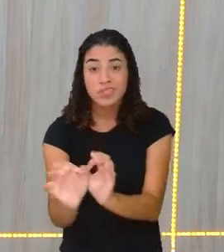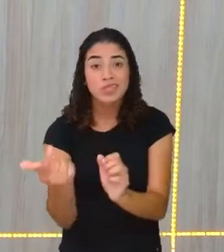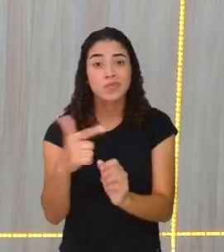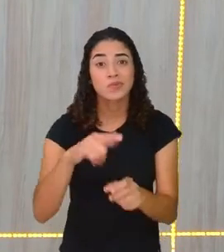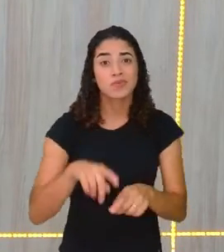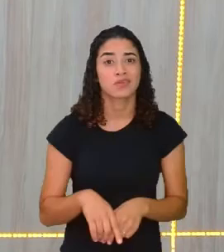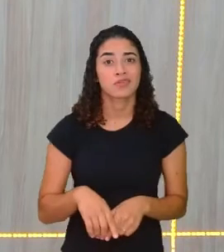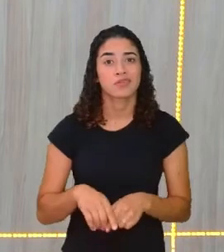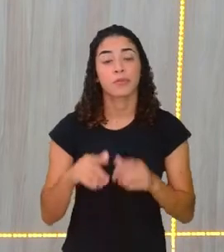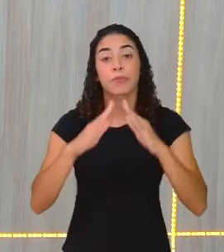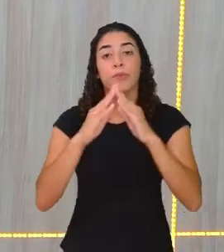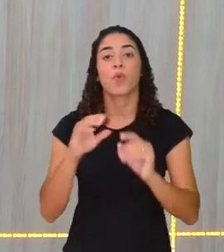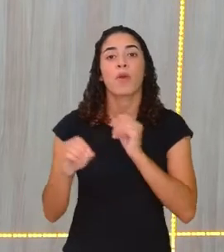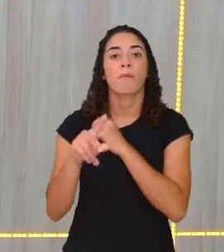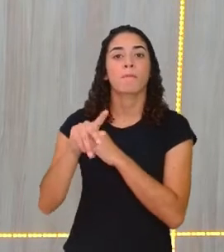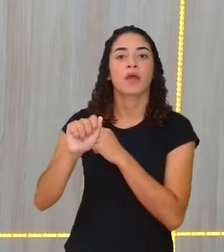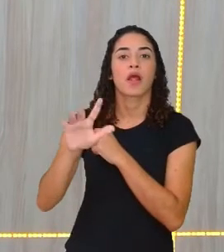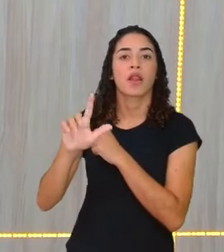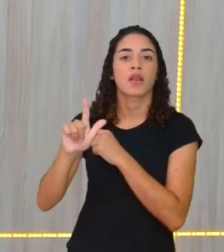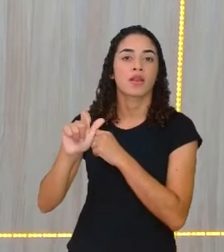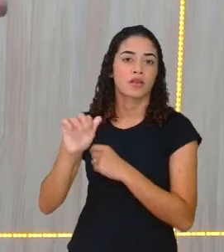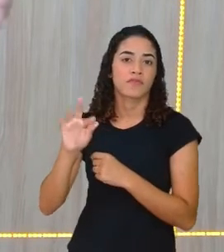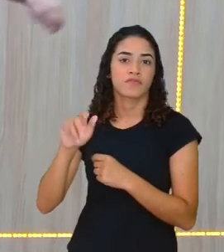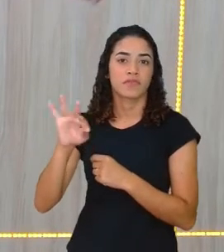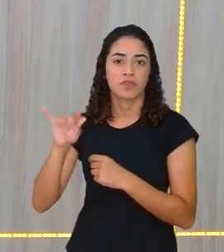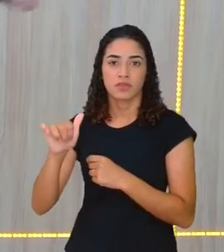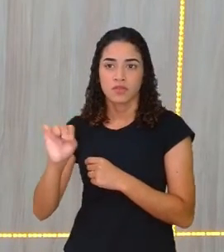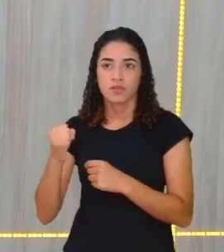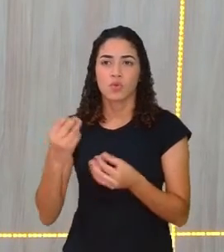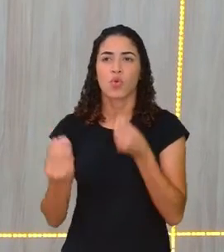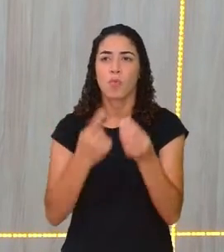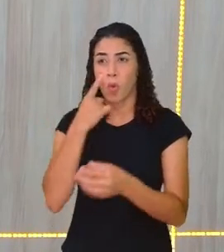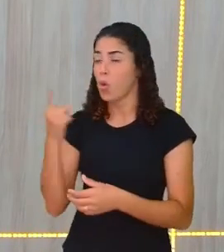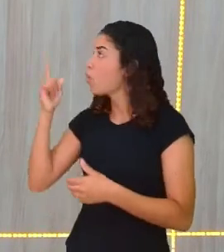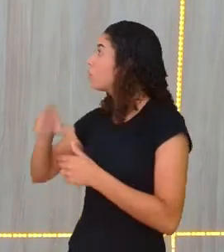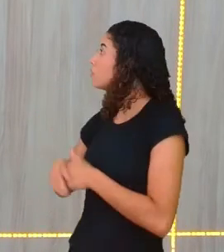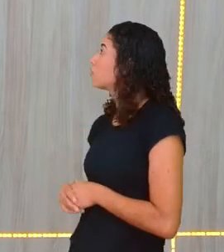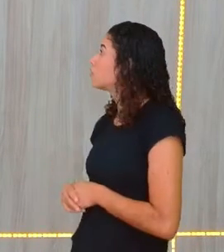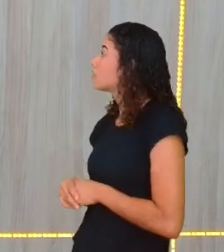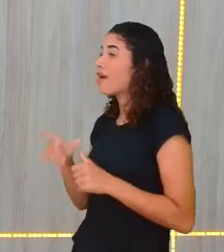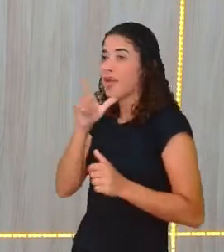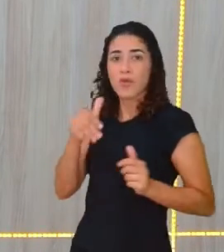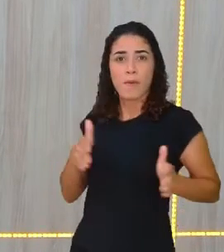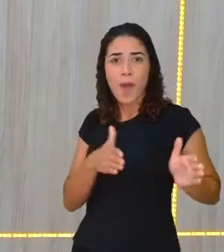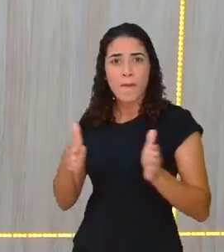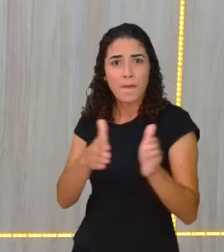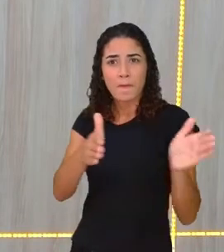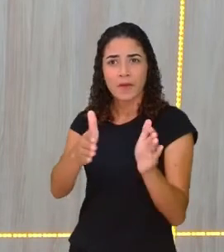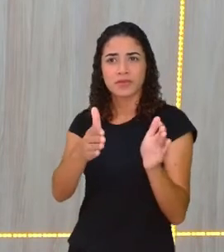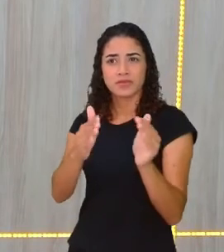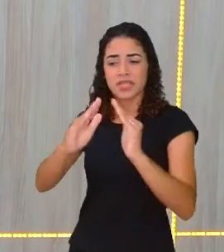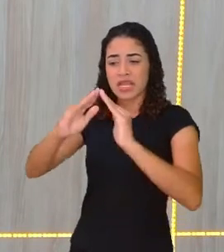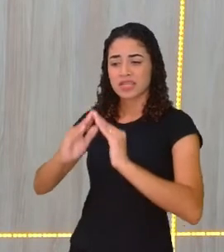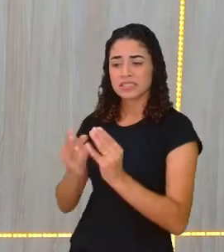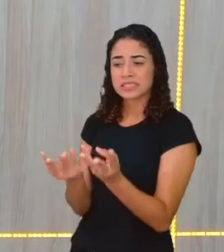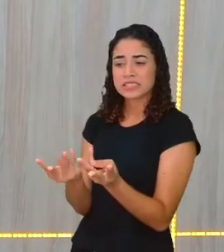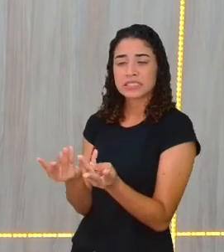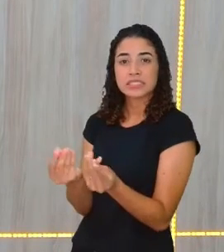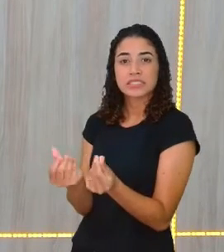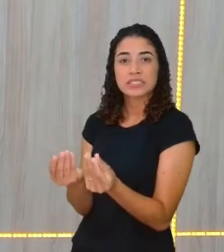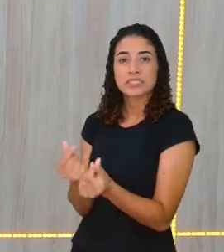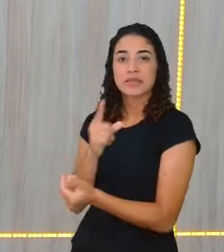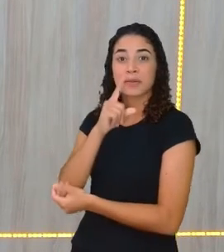palafitas, não é? Nas margens dos rios, não é? Estão vulneráveis